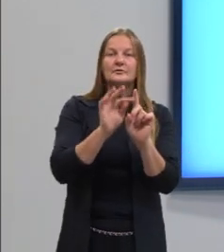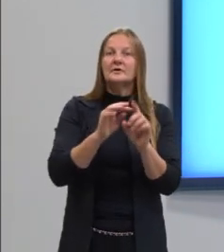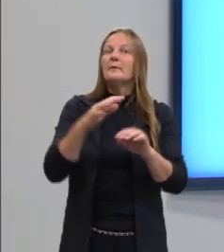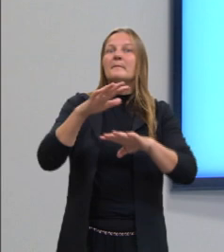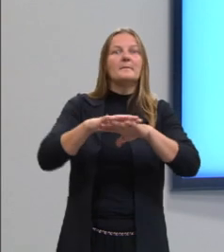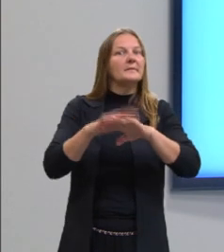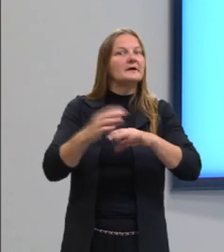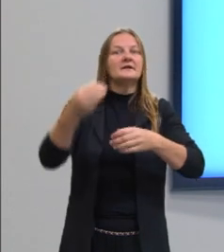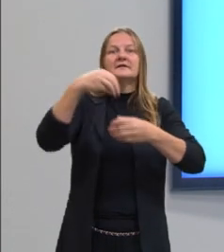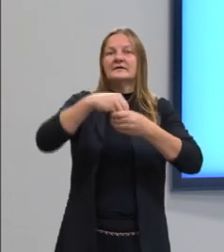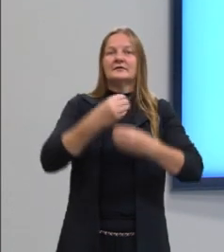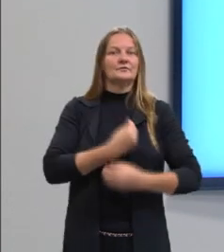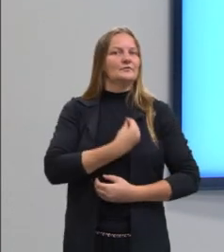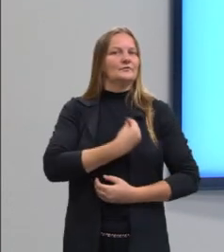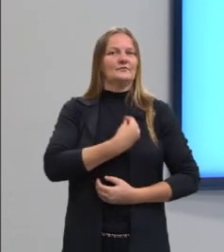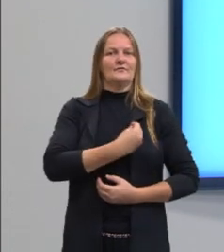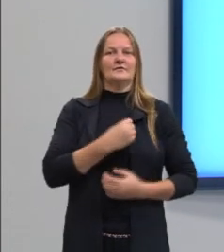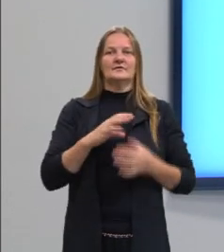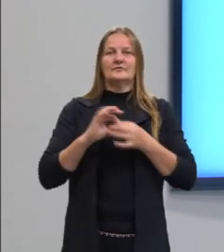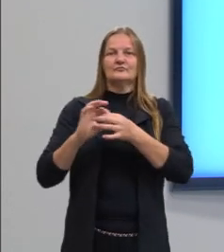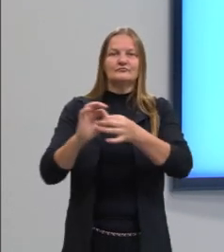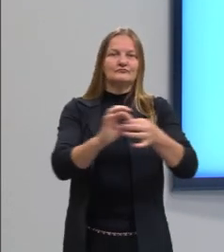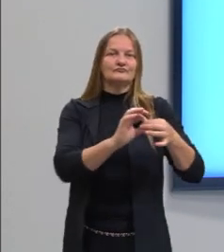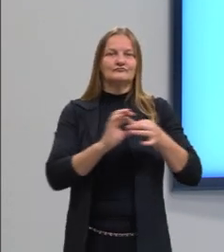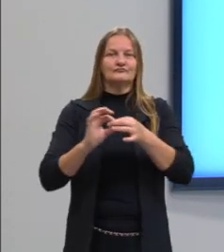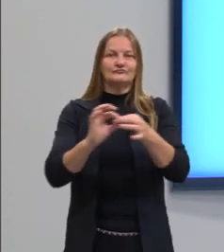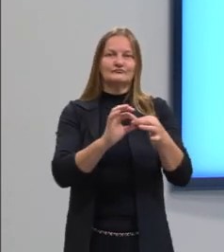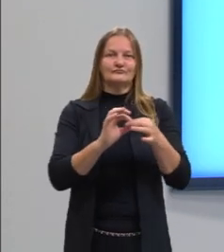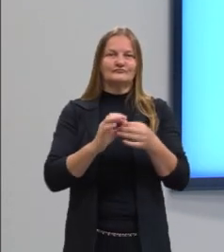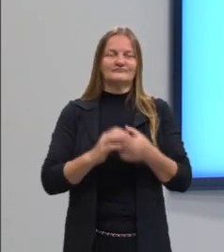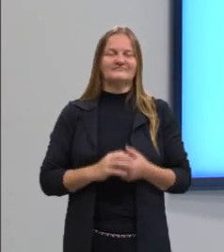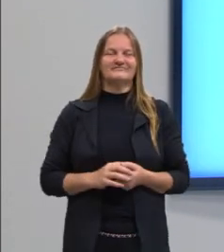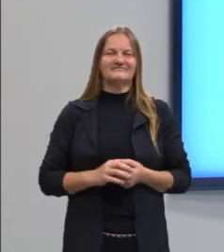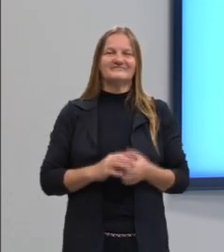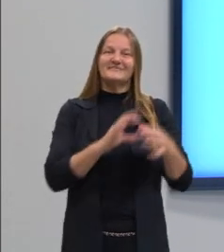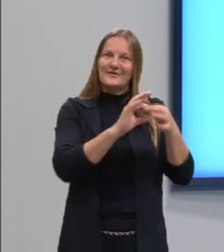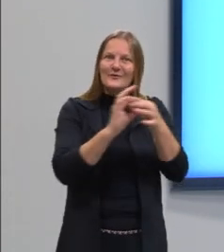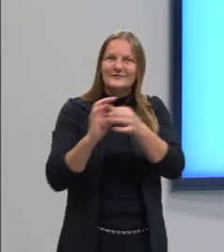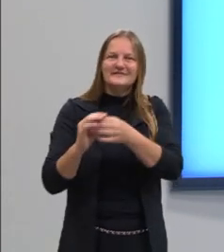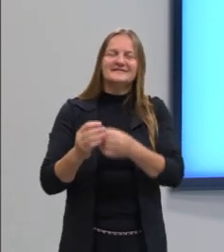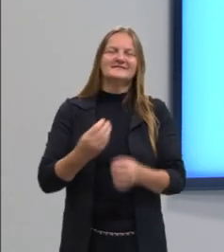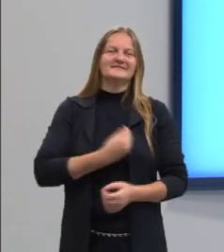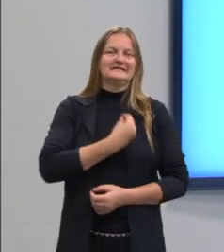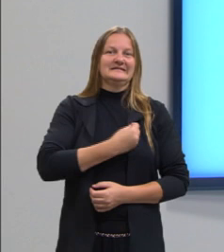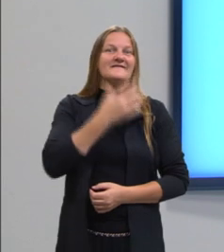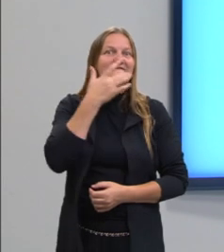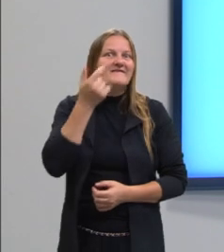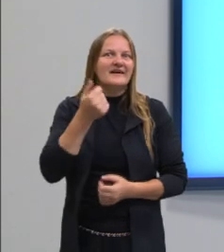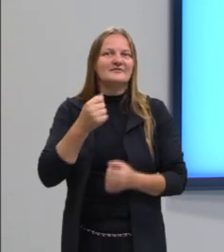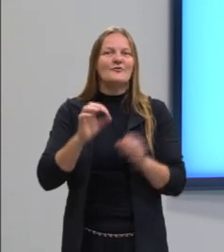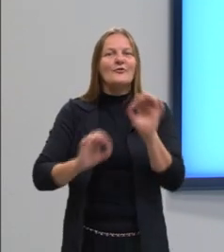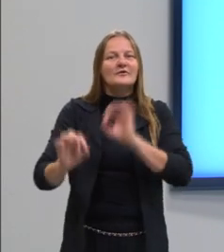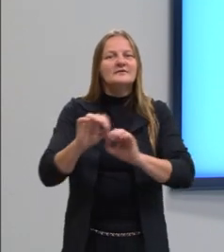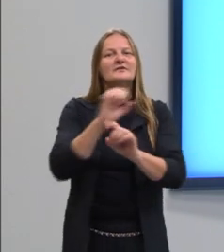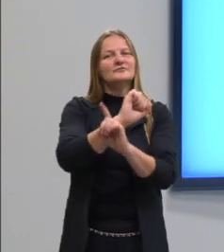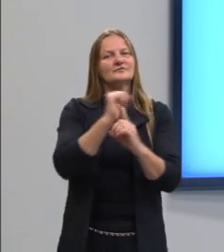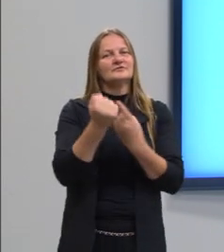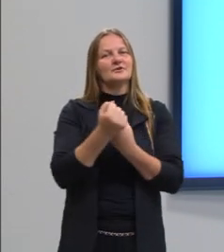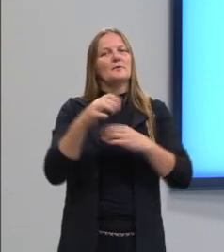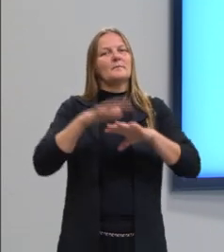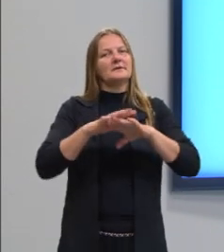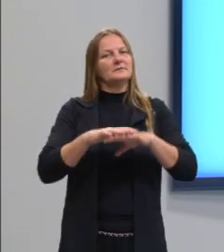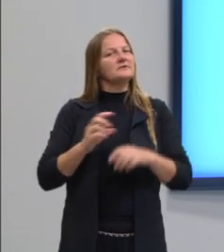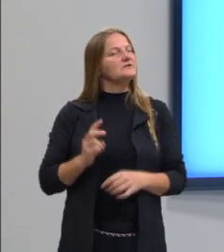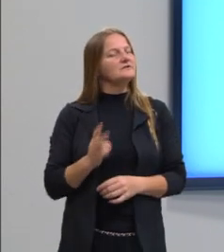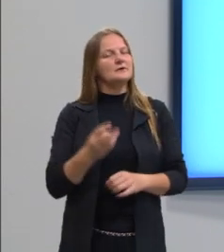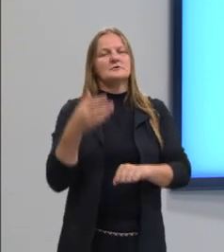matemática está totalmente ligada ao nosso cotidiano. Então, para facilitar a vida e para organizar a sociedade, a matemática